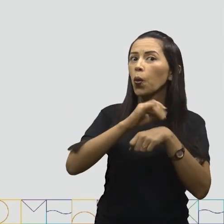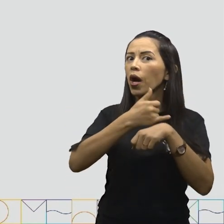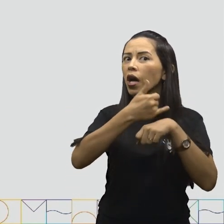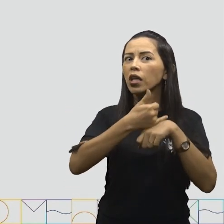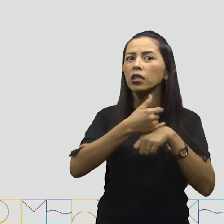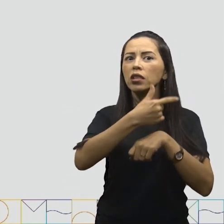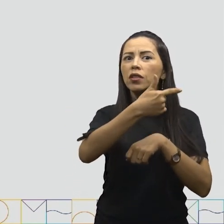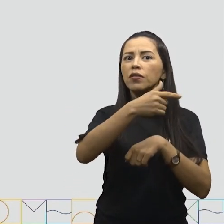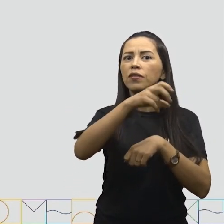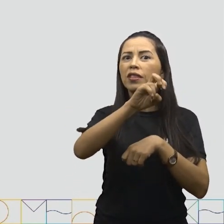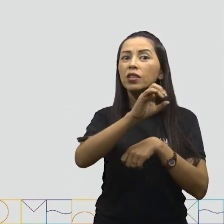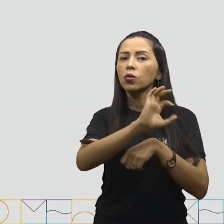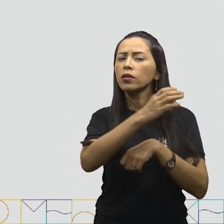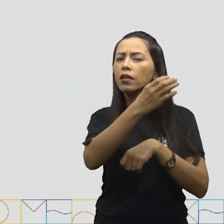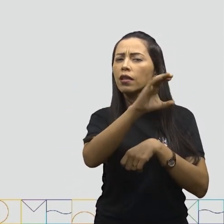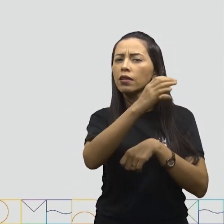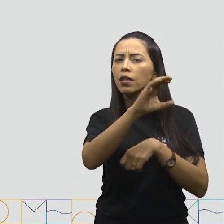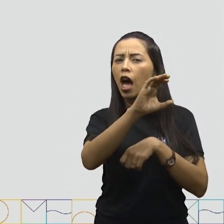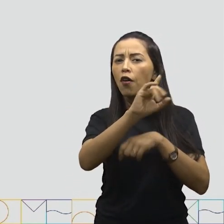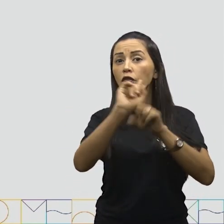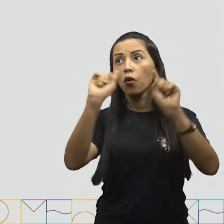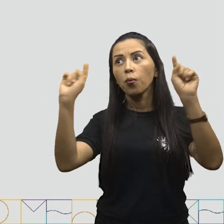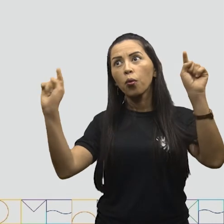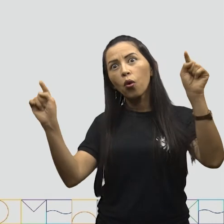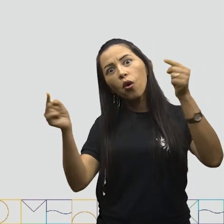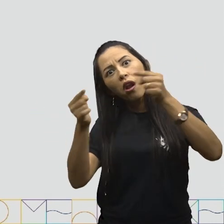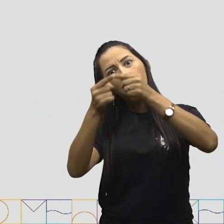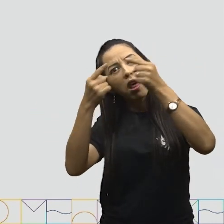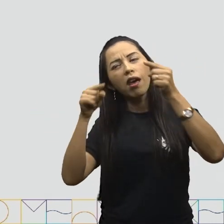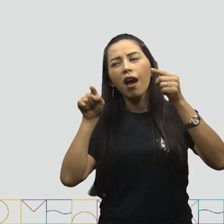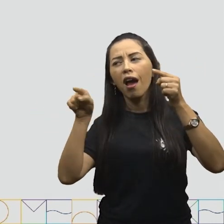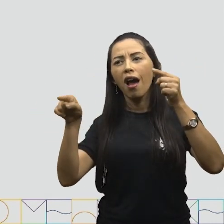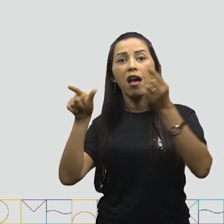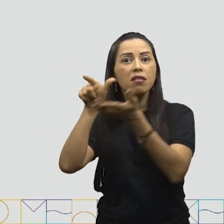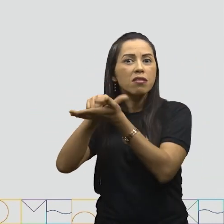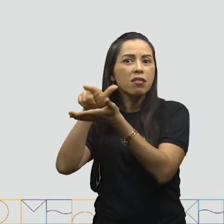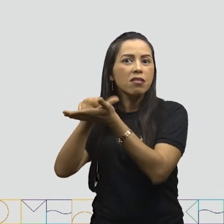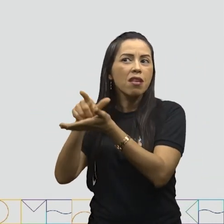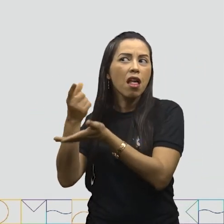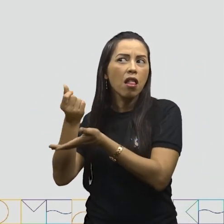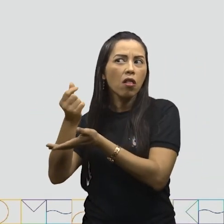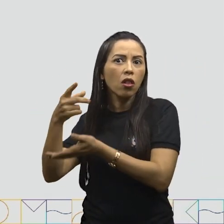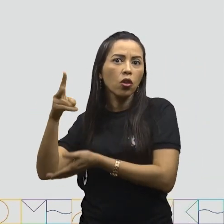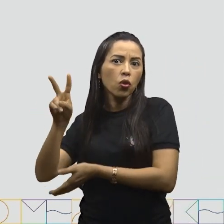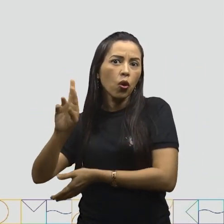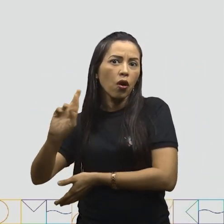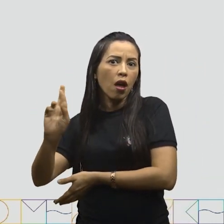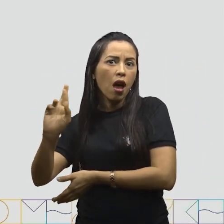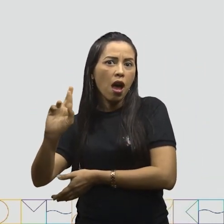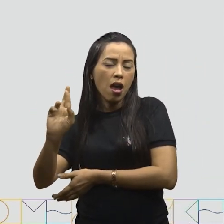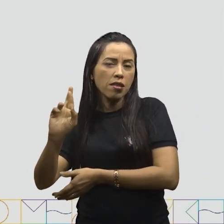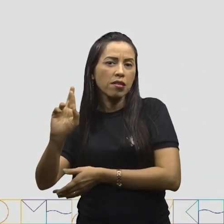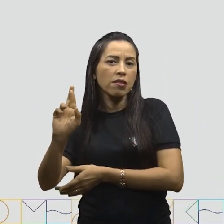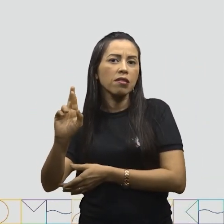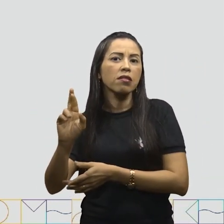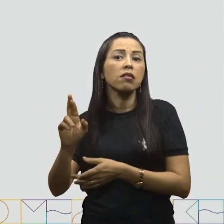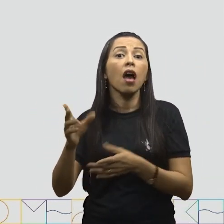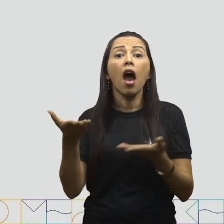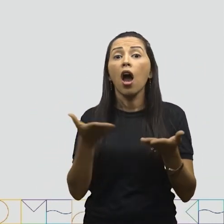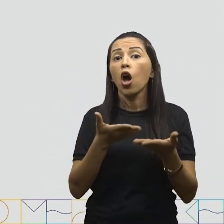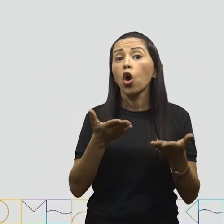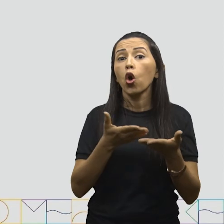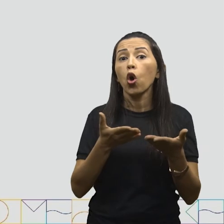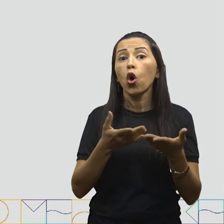25 centavos, nós vamos ligar a cédula de 2 reais. As de 1